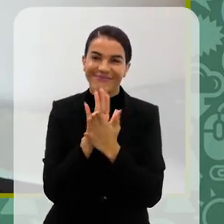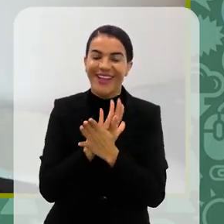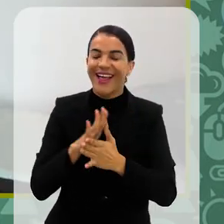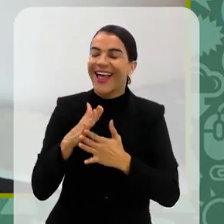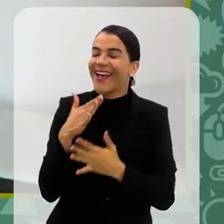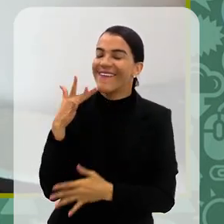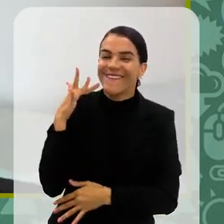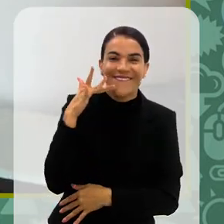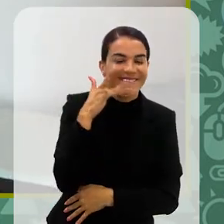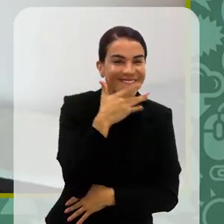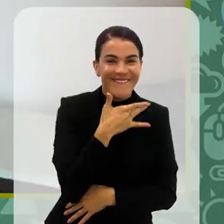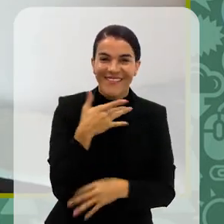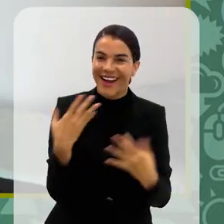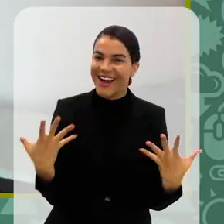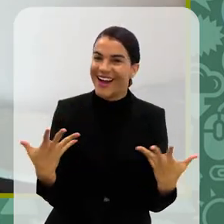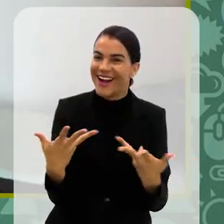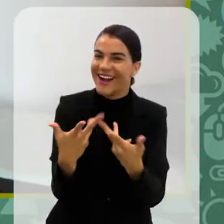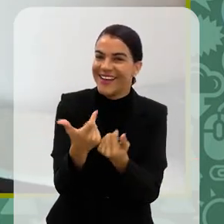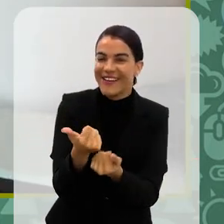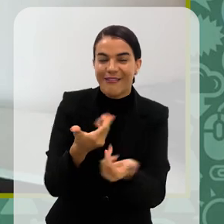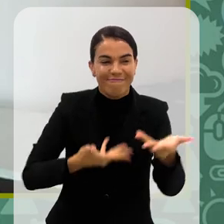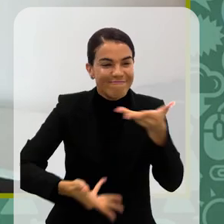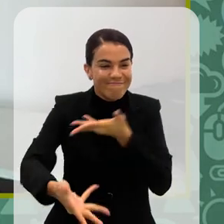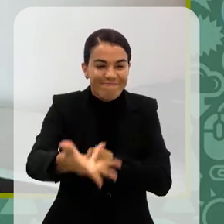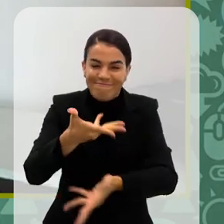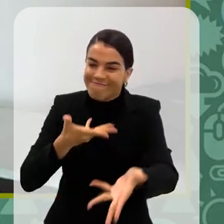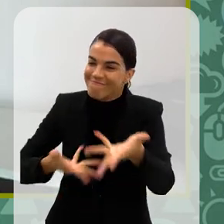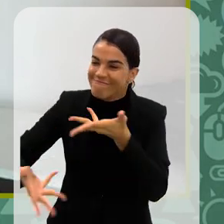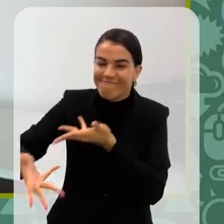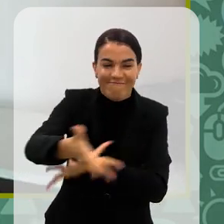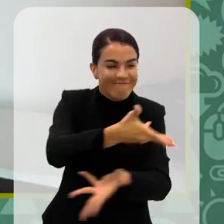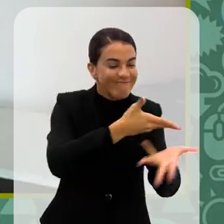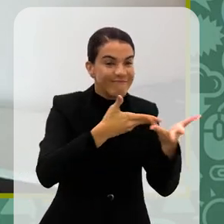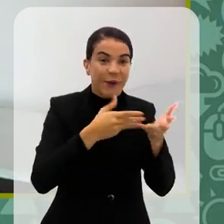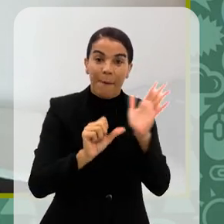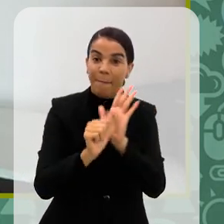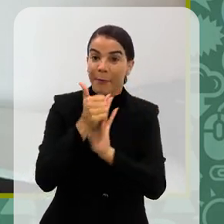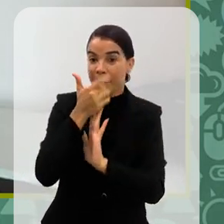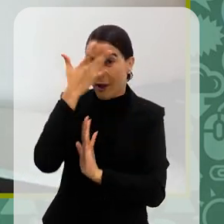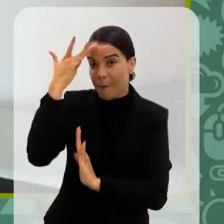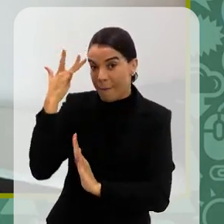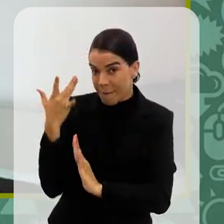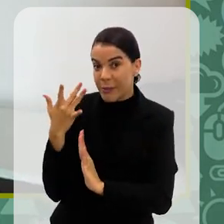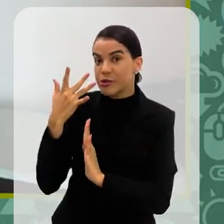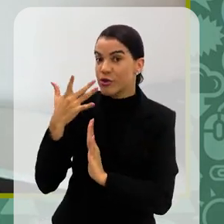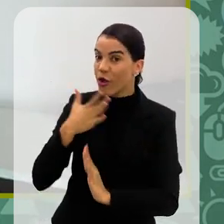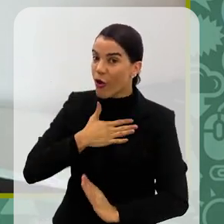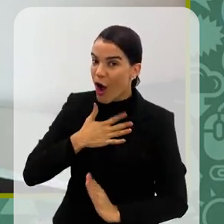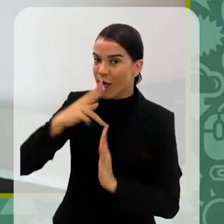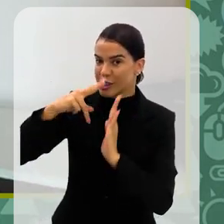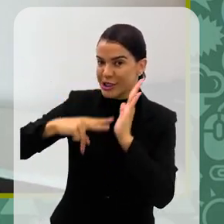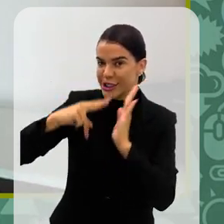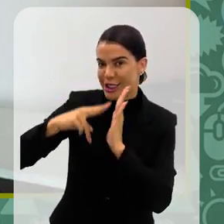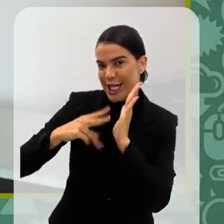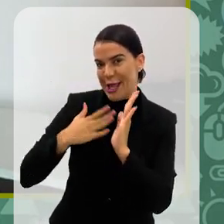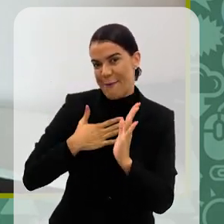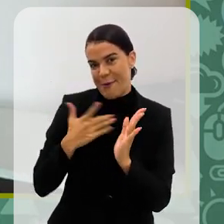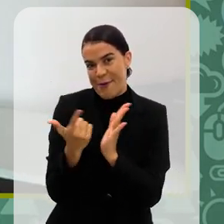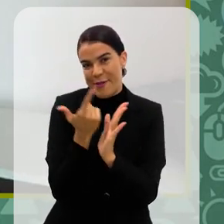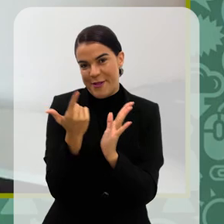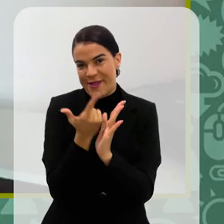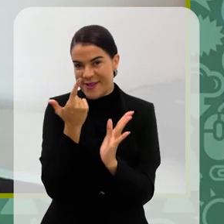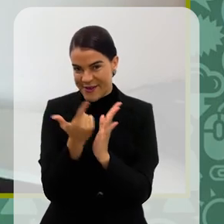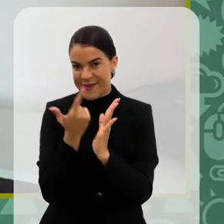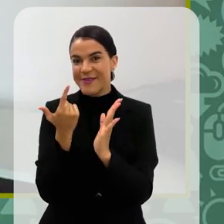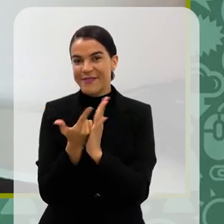Então, é uma delícia. É muito bom a gente ter essa troca, primeiro com o leitor, né? Assim,